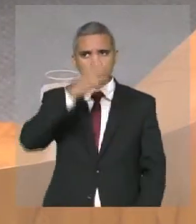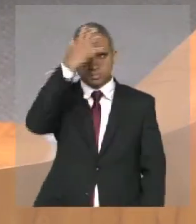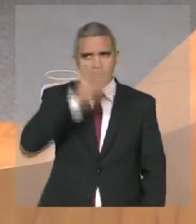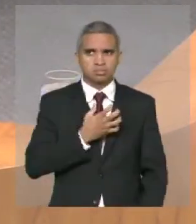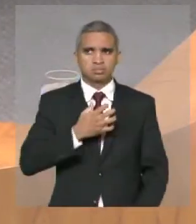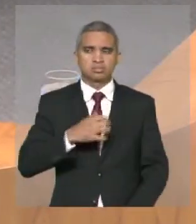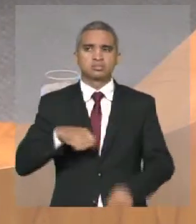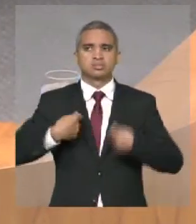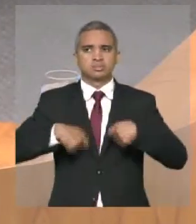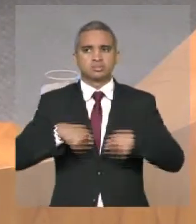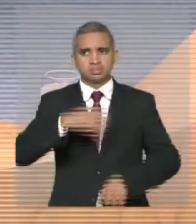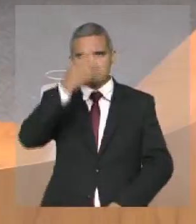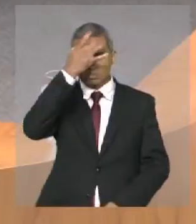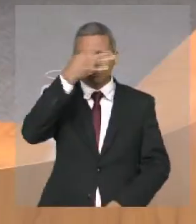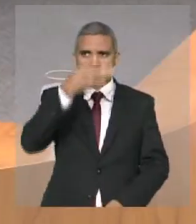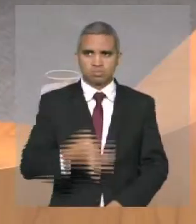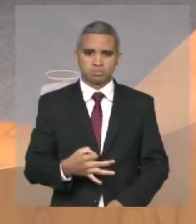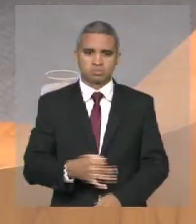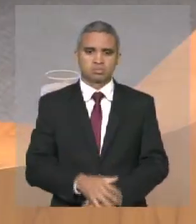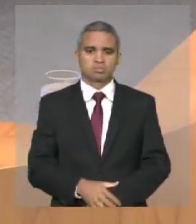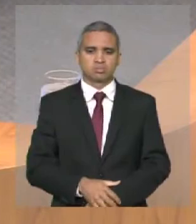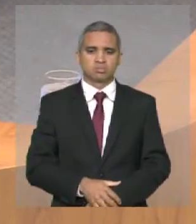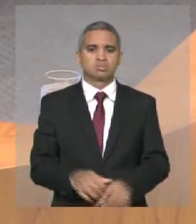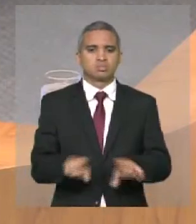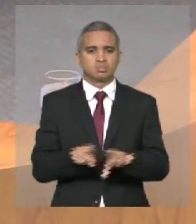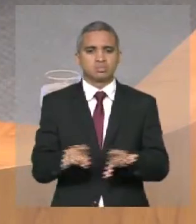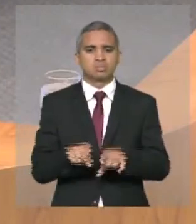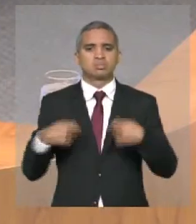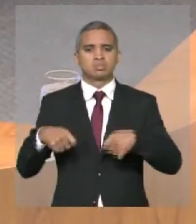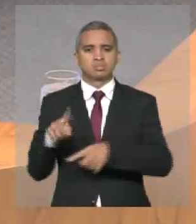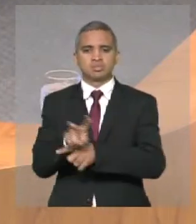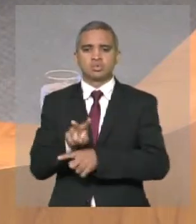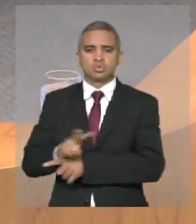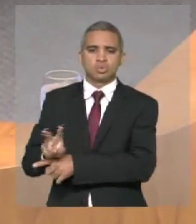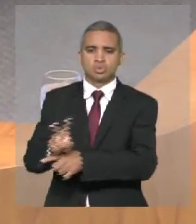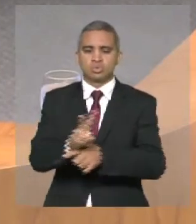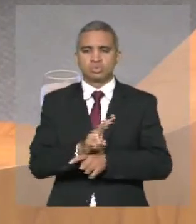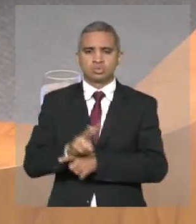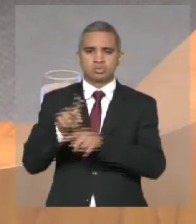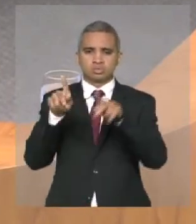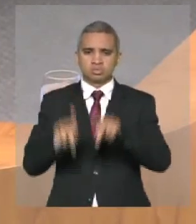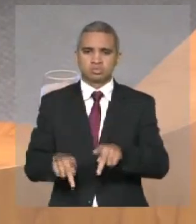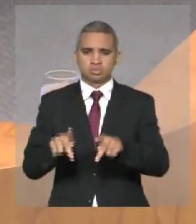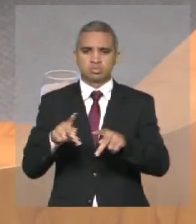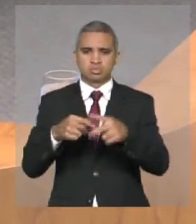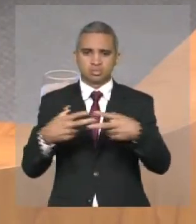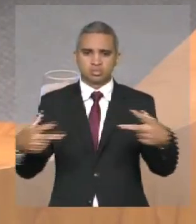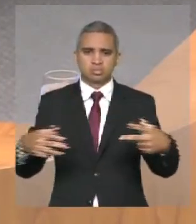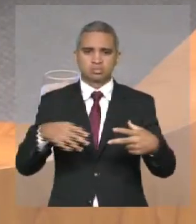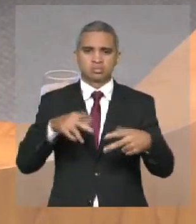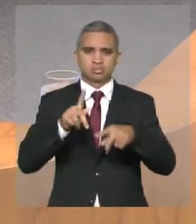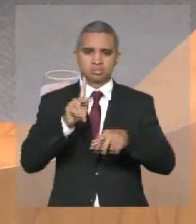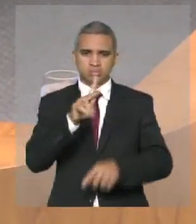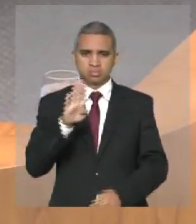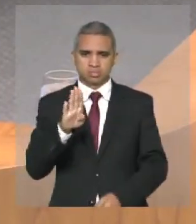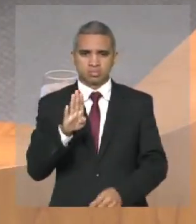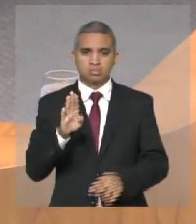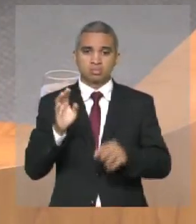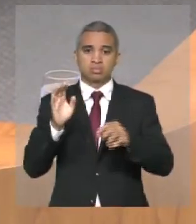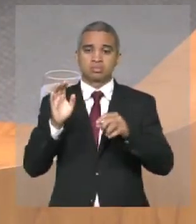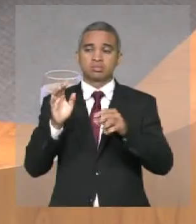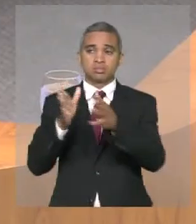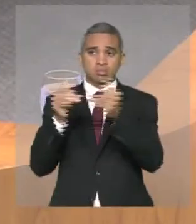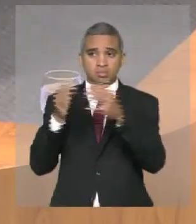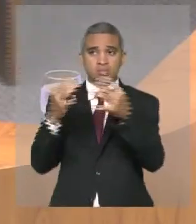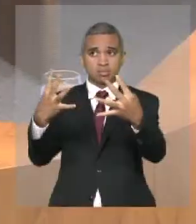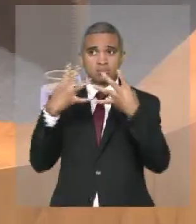moralidade no serviço público e mais ainda, zelo com o bem público. Atenção, senhor prefeito, atenção, prefeito Adivaldo